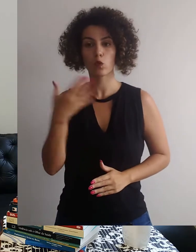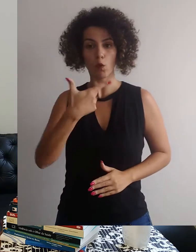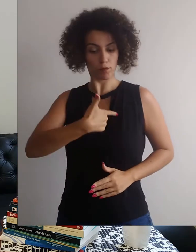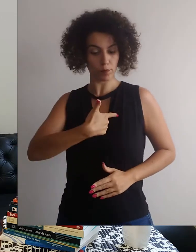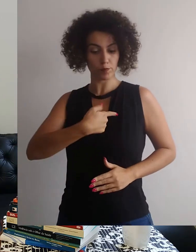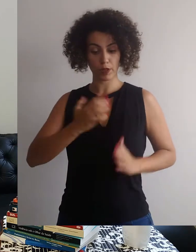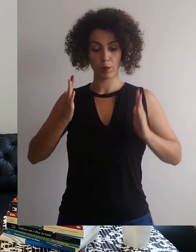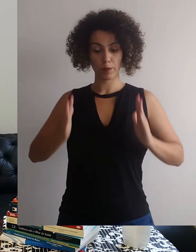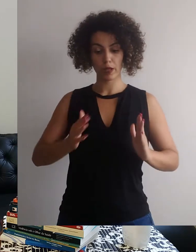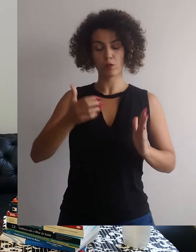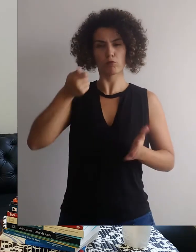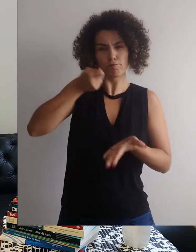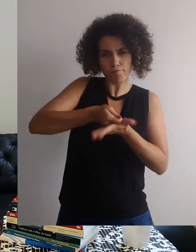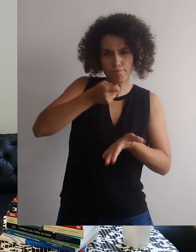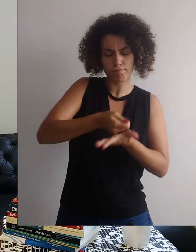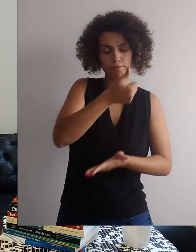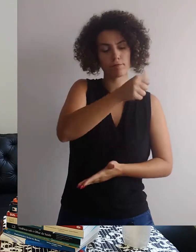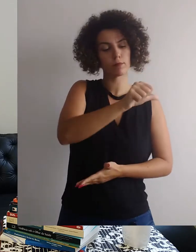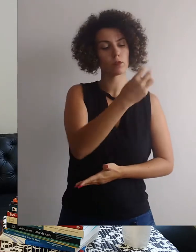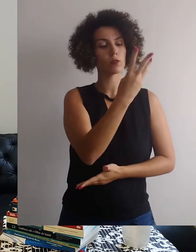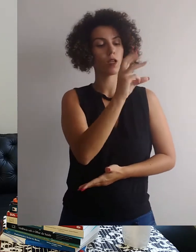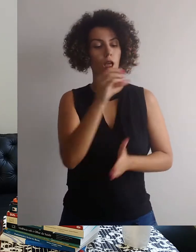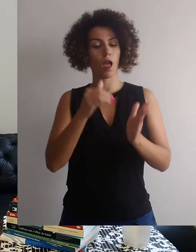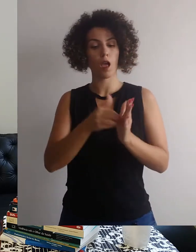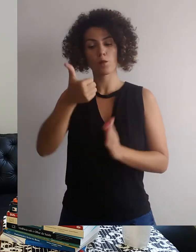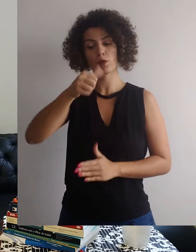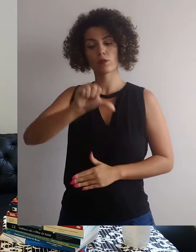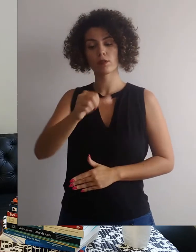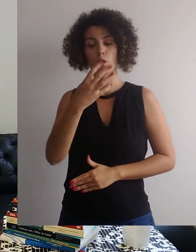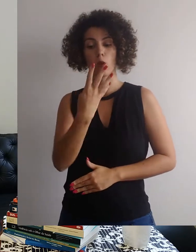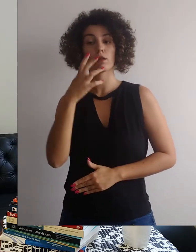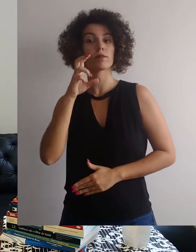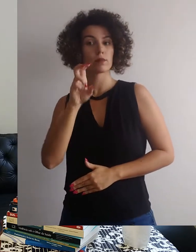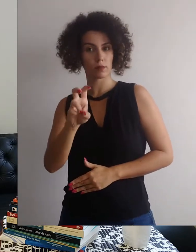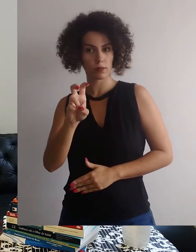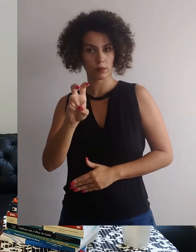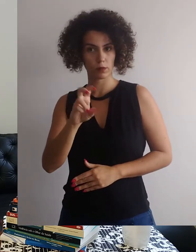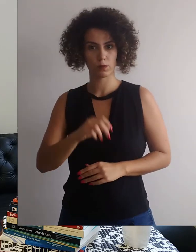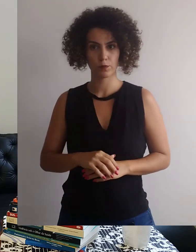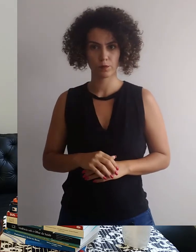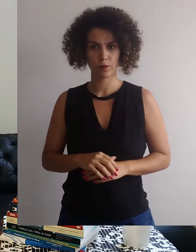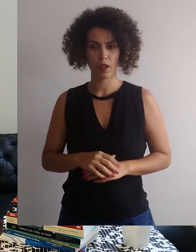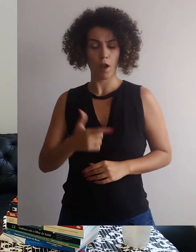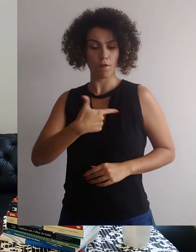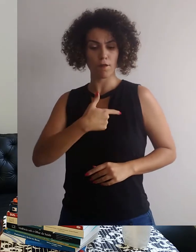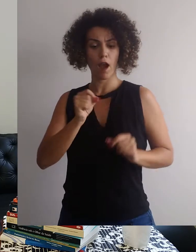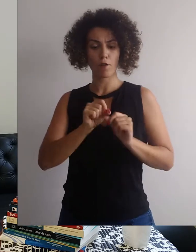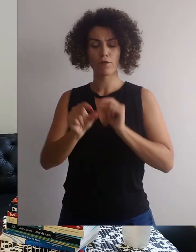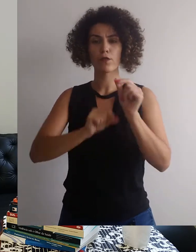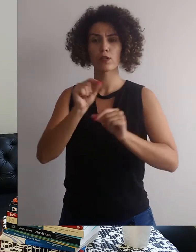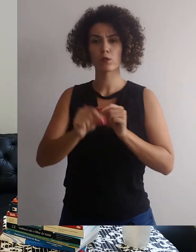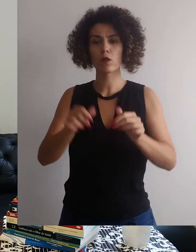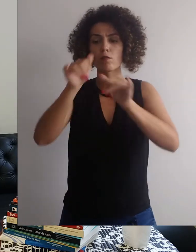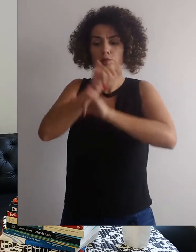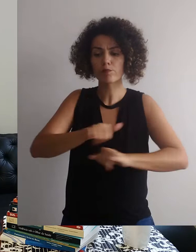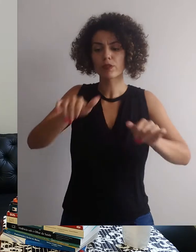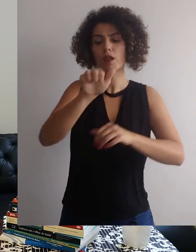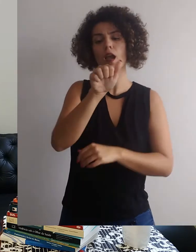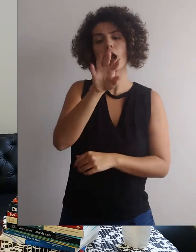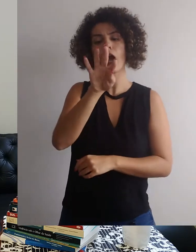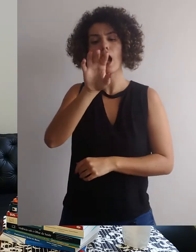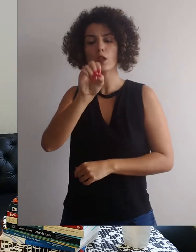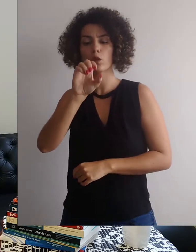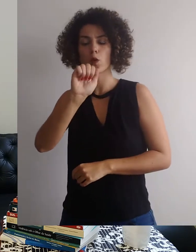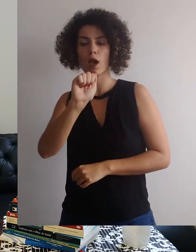Getúlio Vargas, um período de ditadura que se estendeu de 1930 a 1945. Como um dos últimos atos do seu governo,